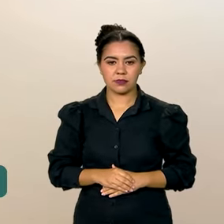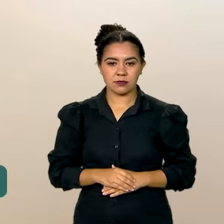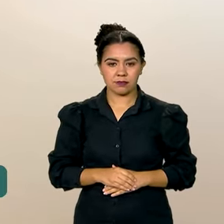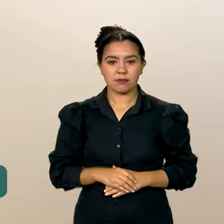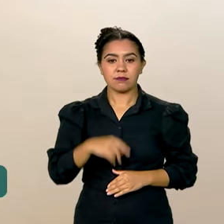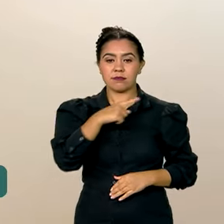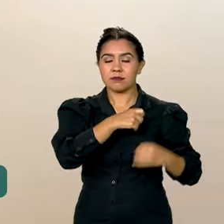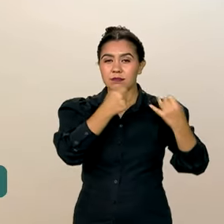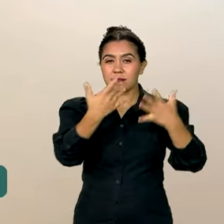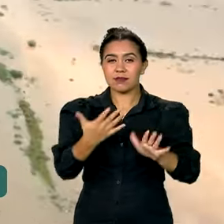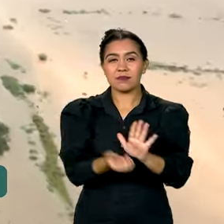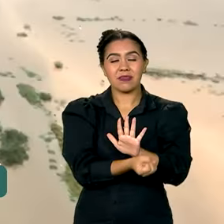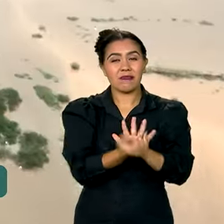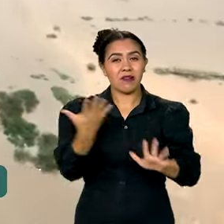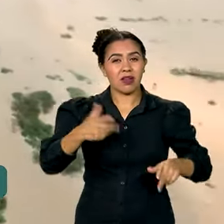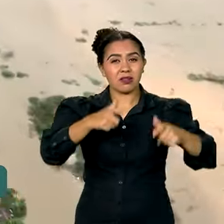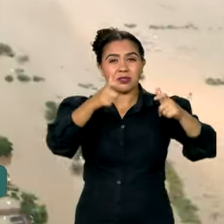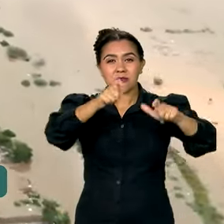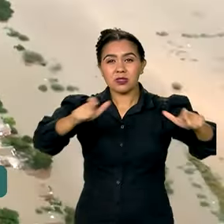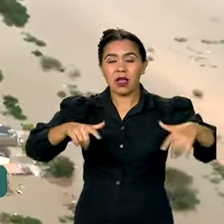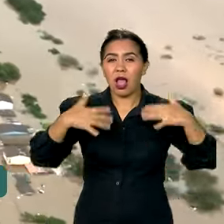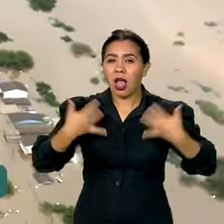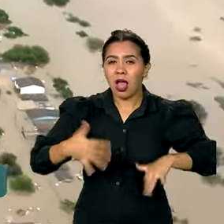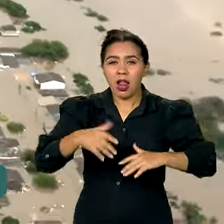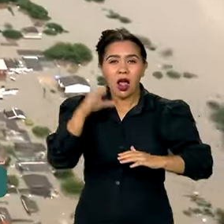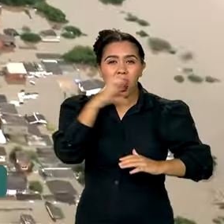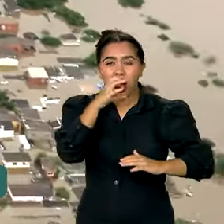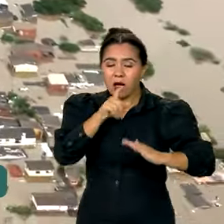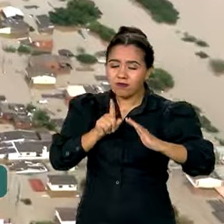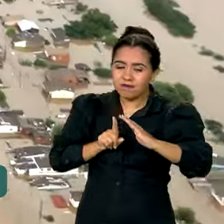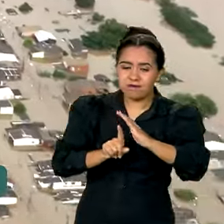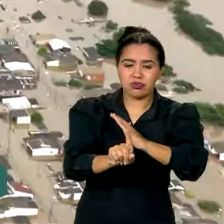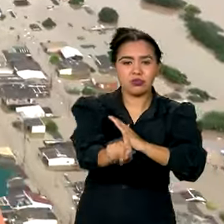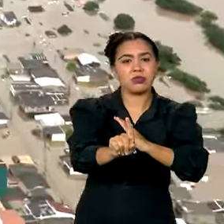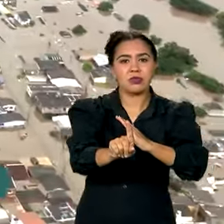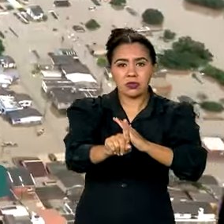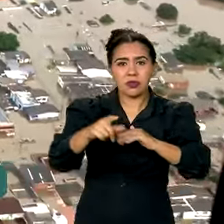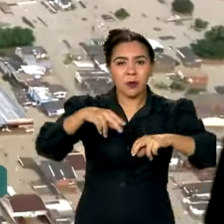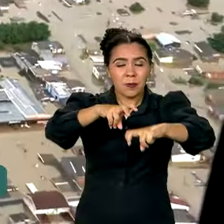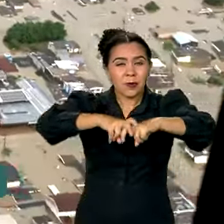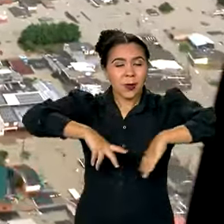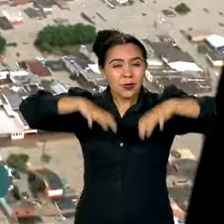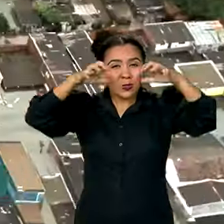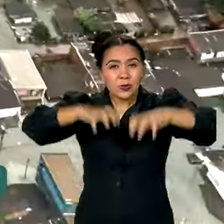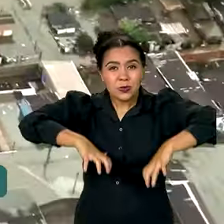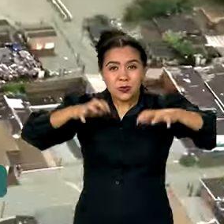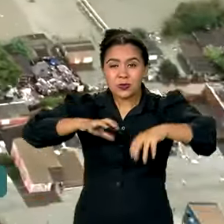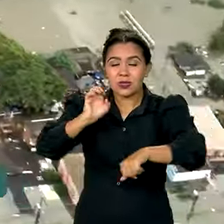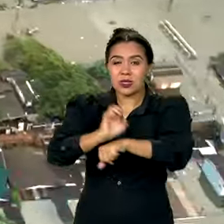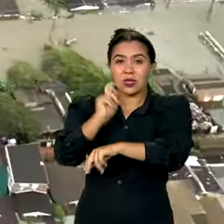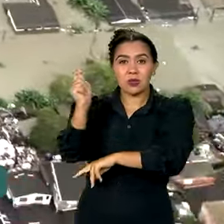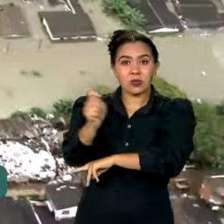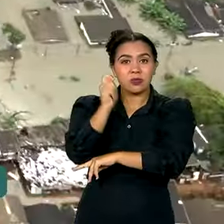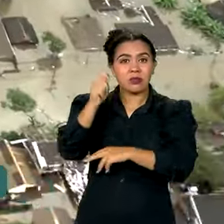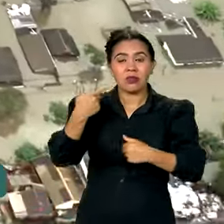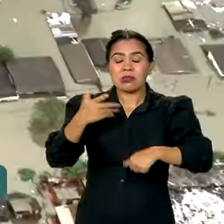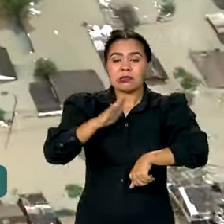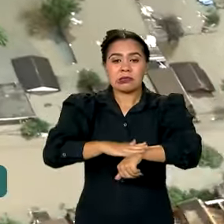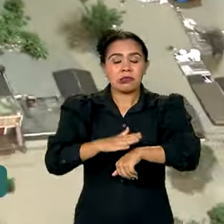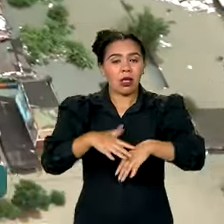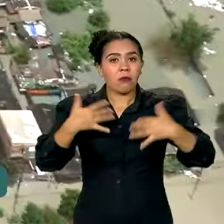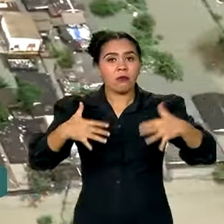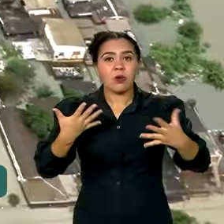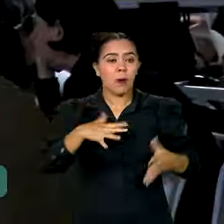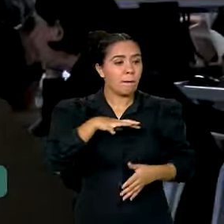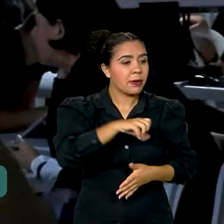Muita gente teve que sair correndo de casa para escapar das enchentes que atingiram o Rio Grande do Sul e não teve tempo nem de pegar os